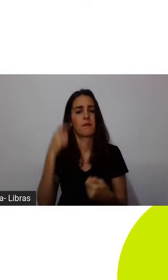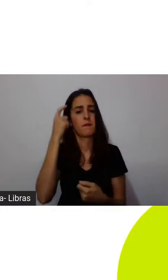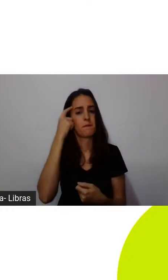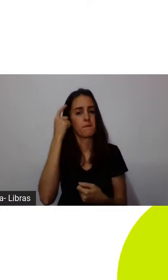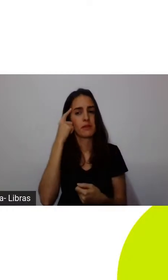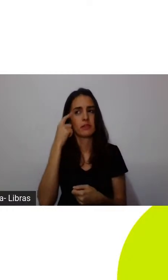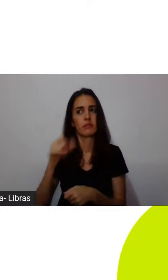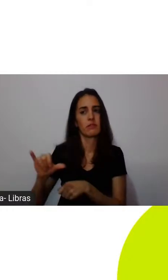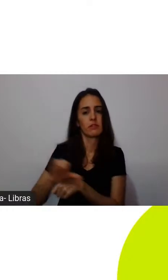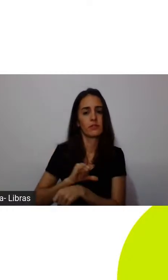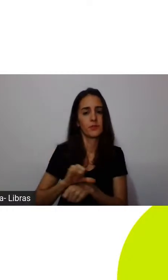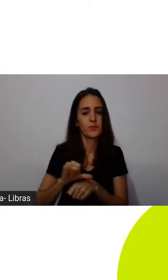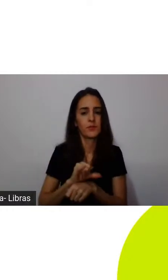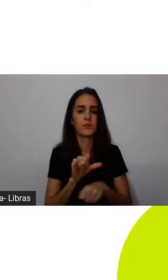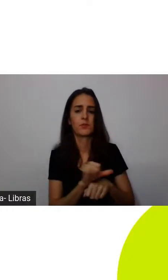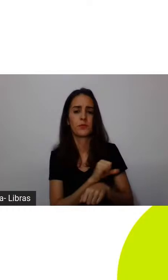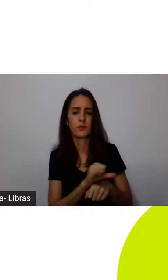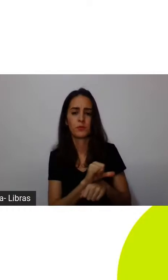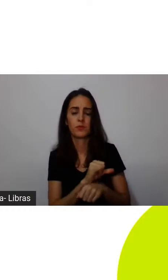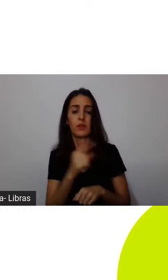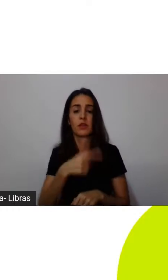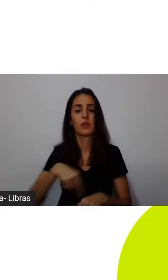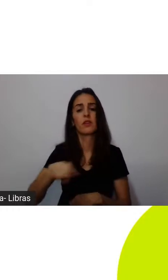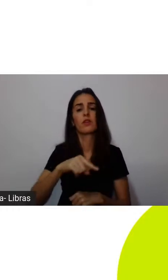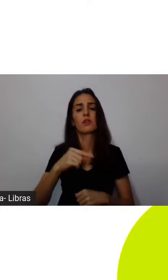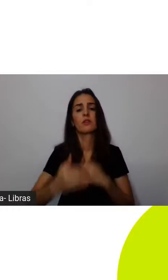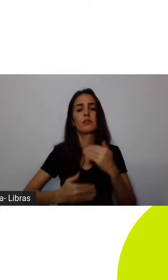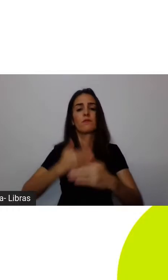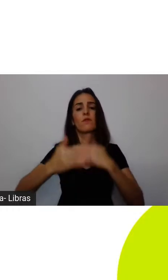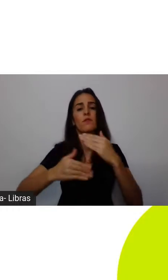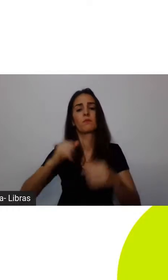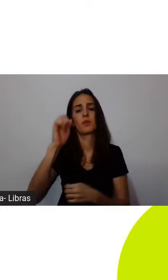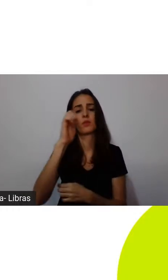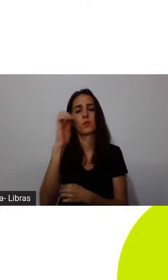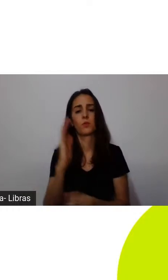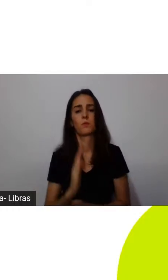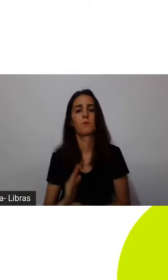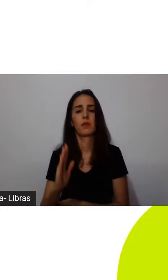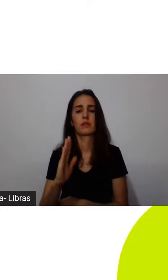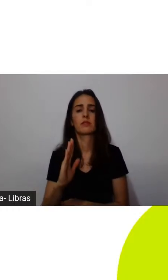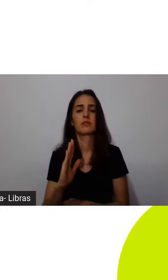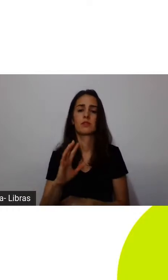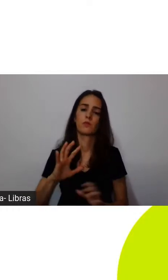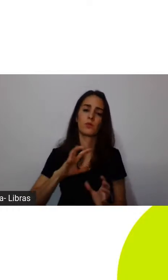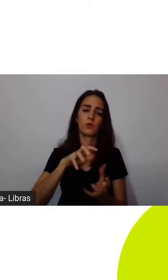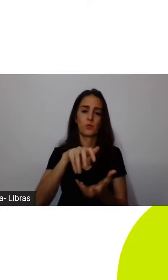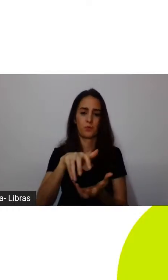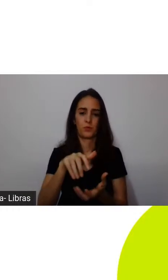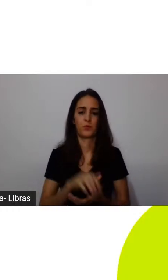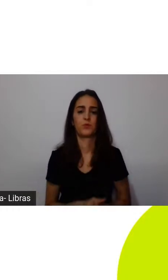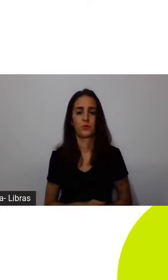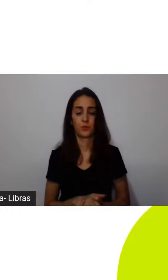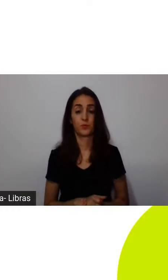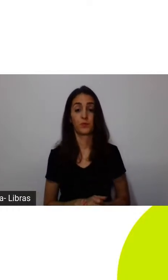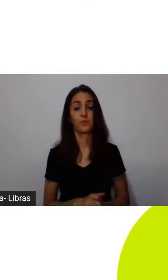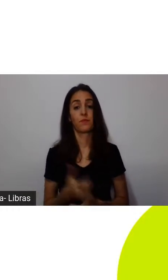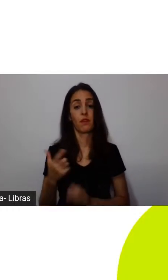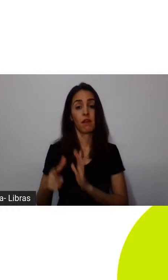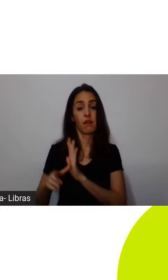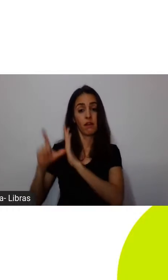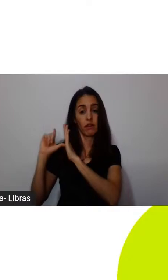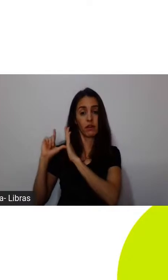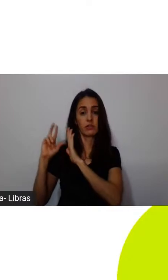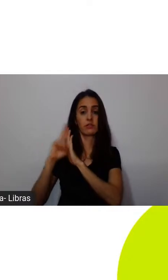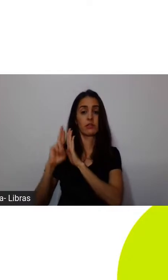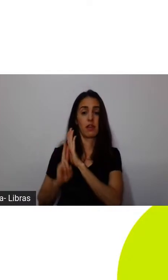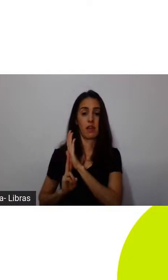novos critérios de desenvolvimento para a gente como país, como mundo. Se antes os critérios de desenvolvimento de um